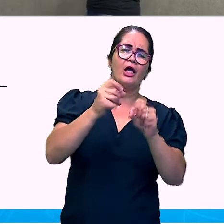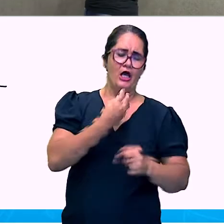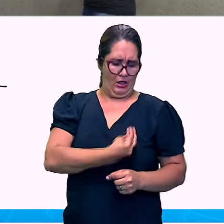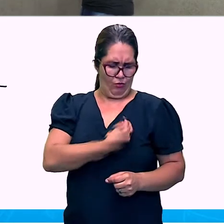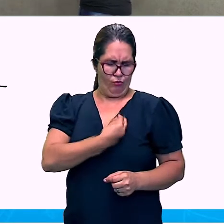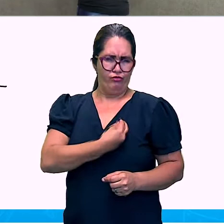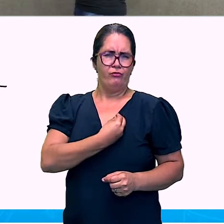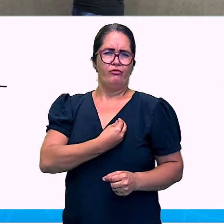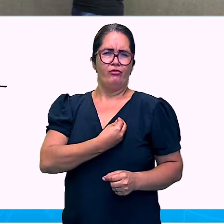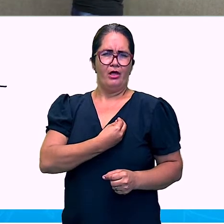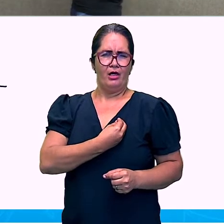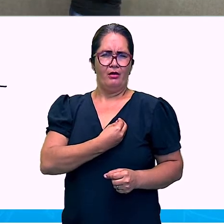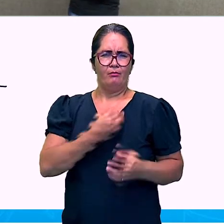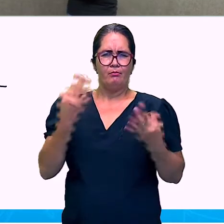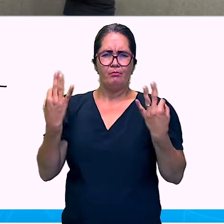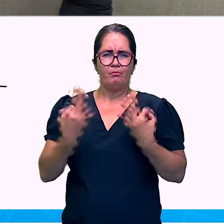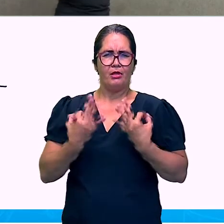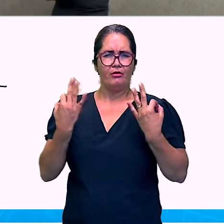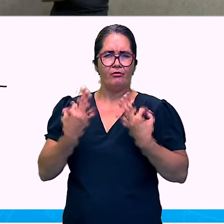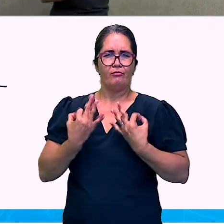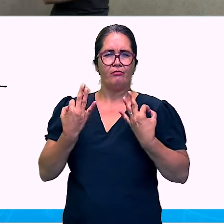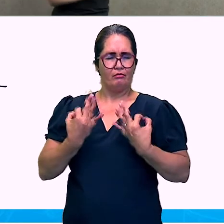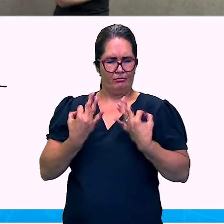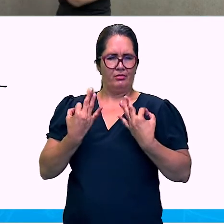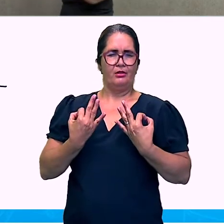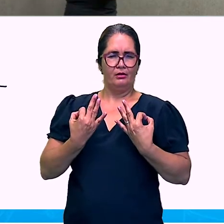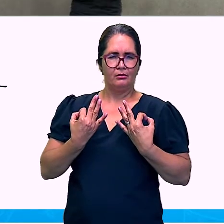O espiritualismo. É o espiritual.